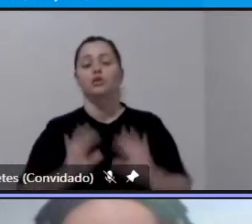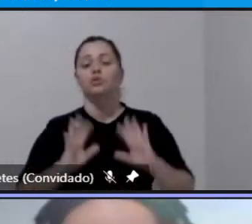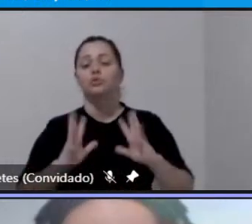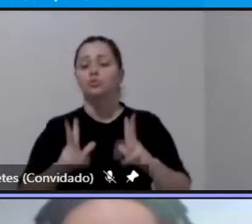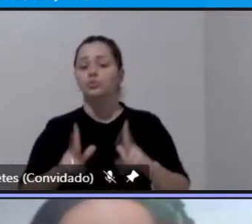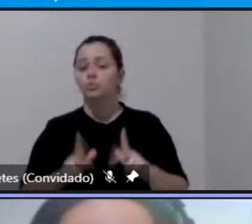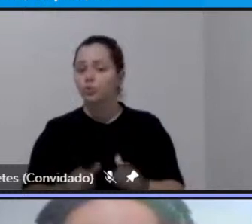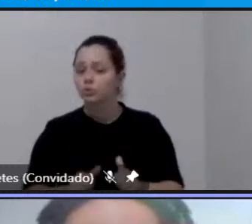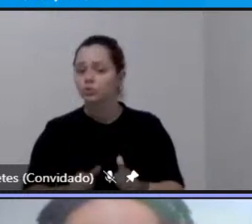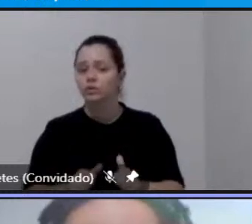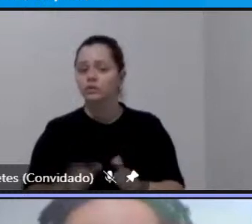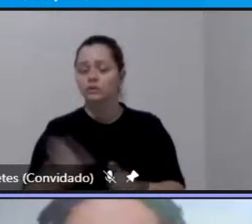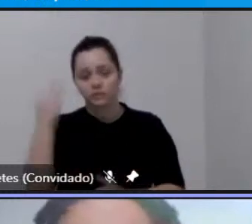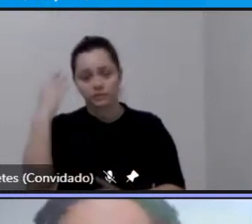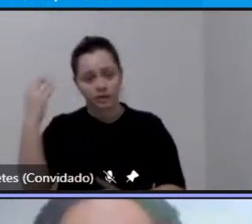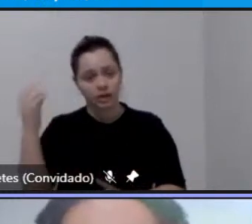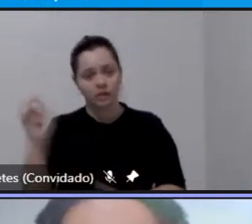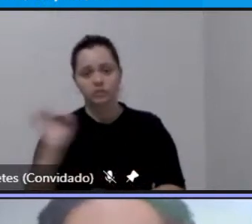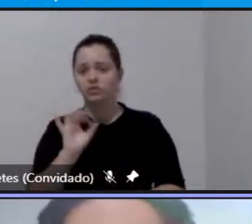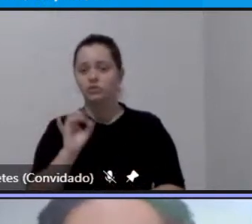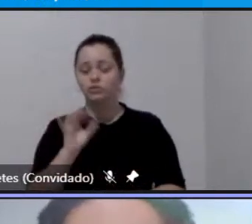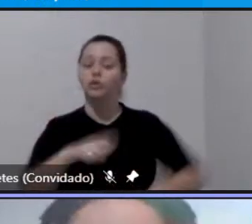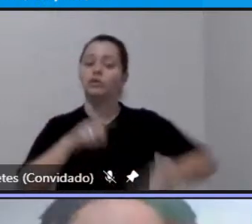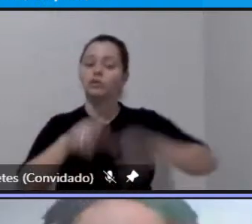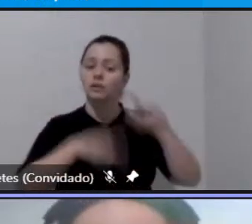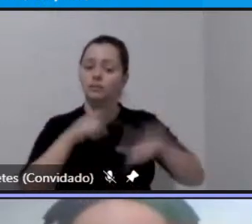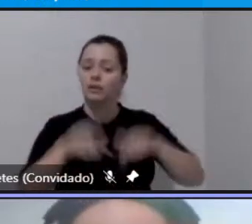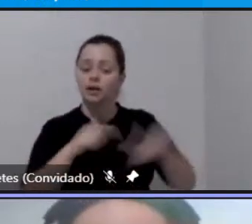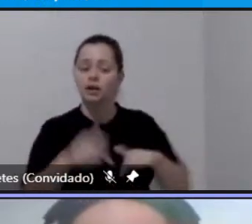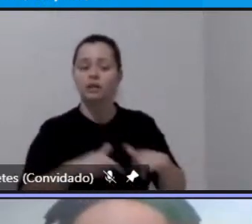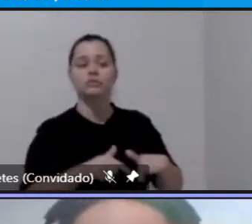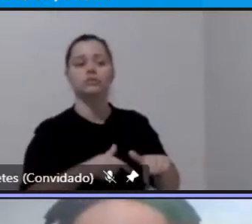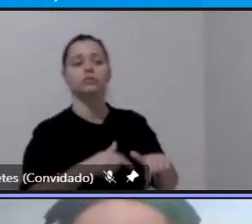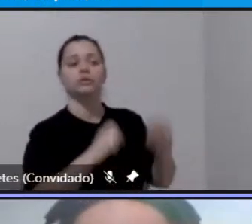educação e os outros o modo é